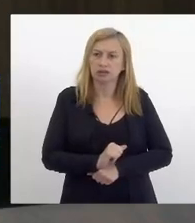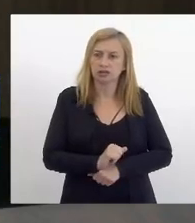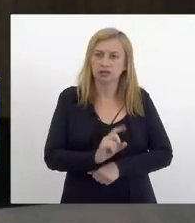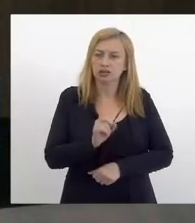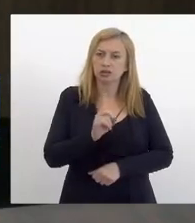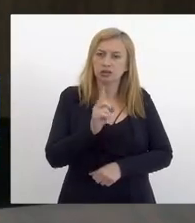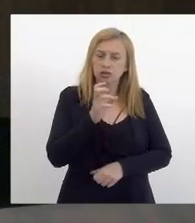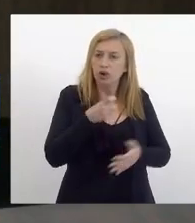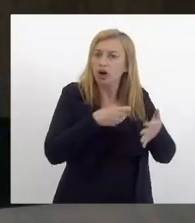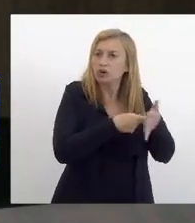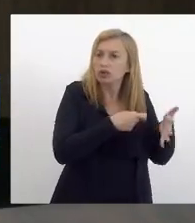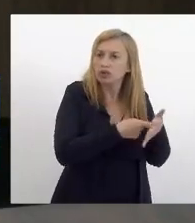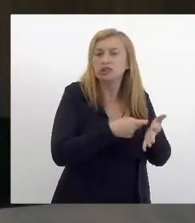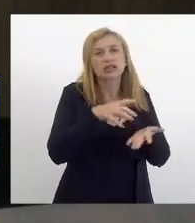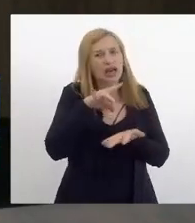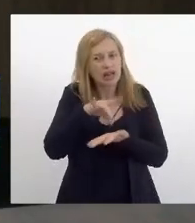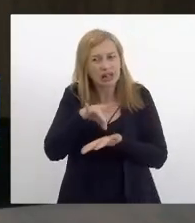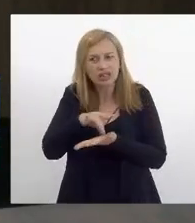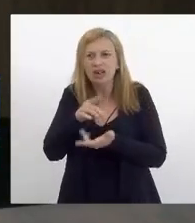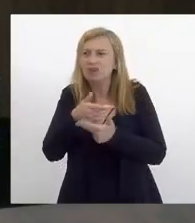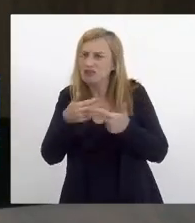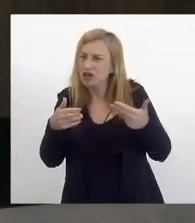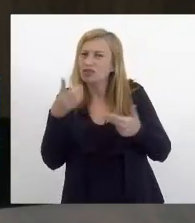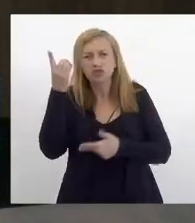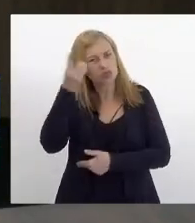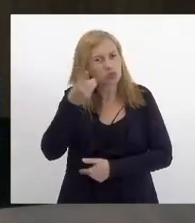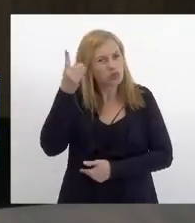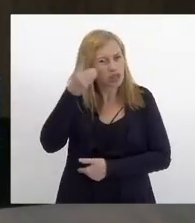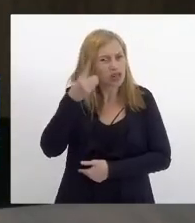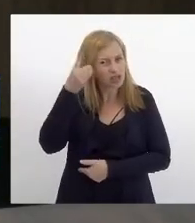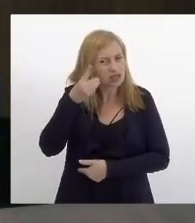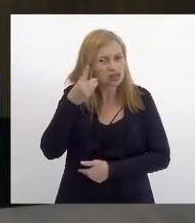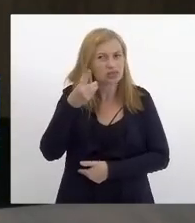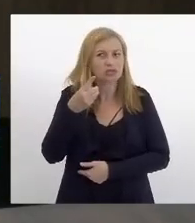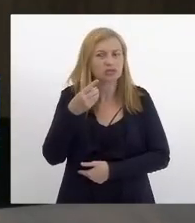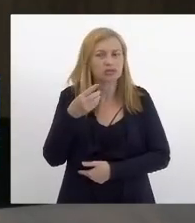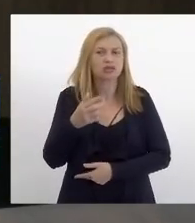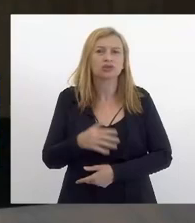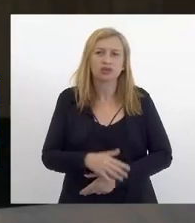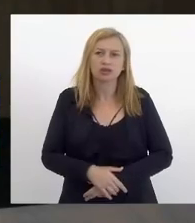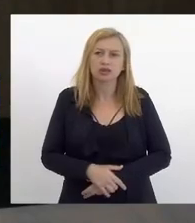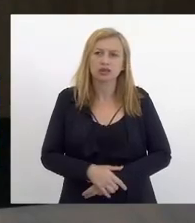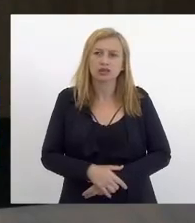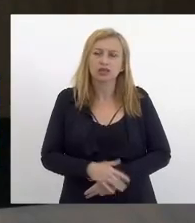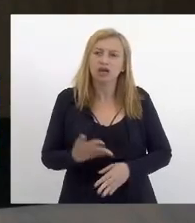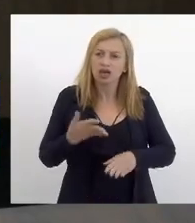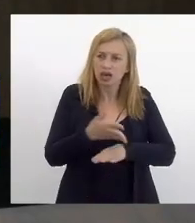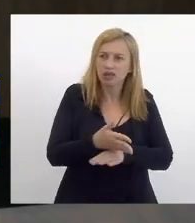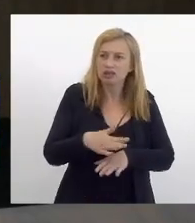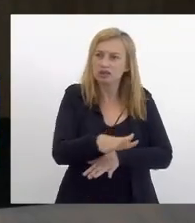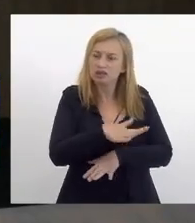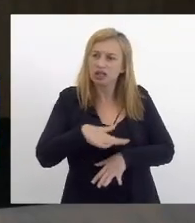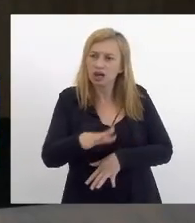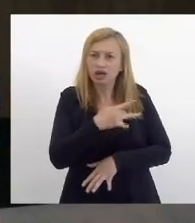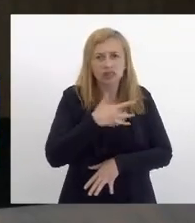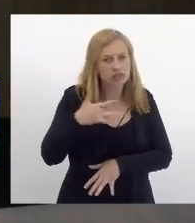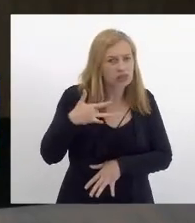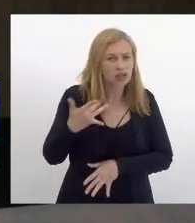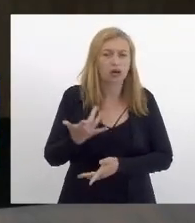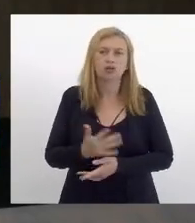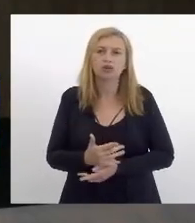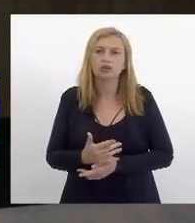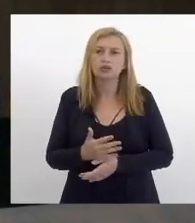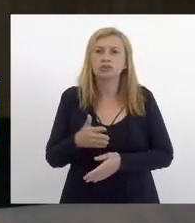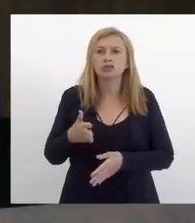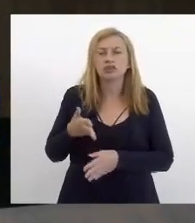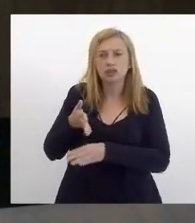denúncias na realidade vários deputados adentro nas unidades de saúde nas unidades de